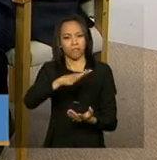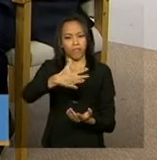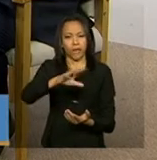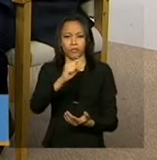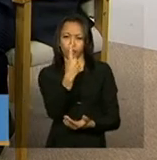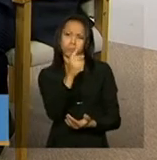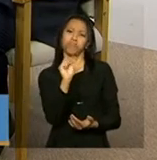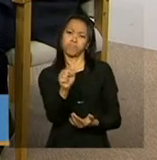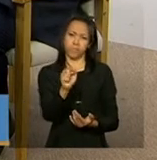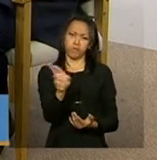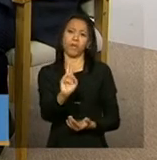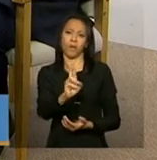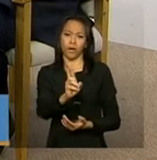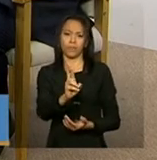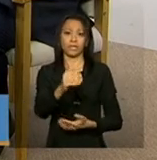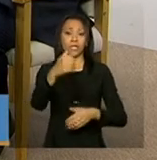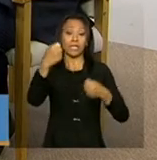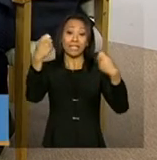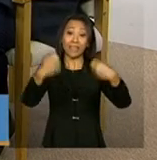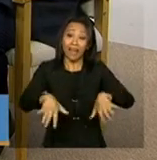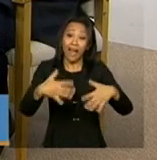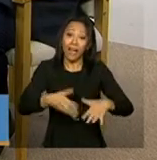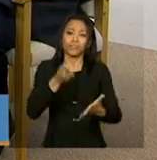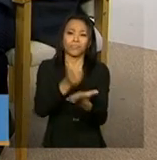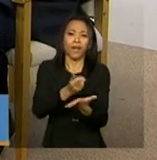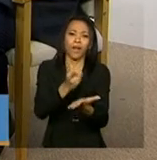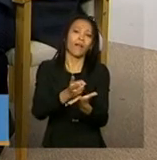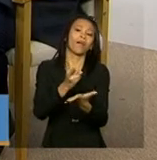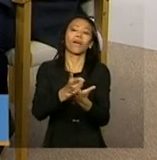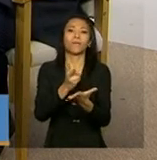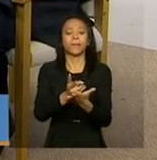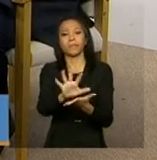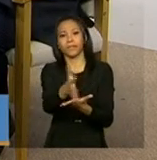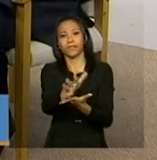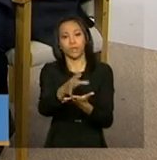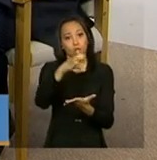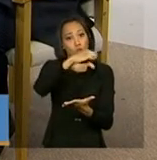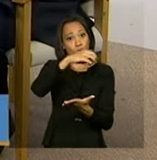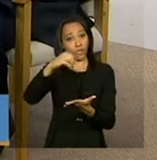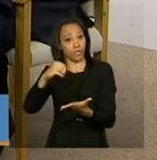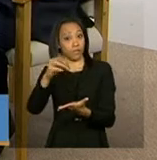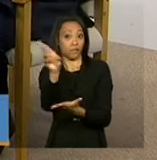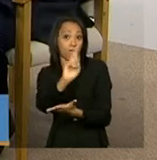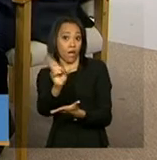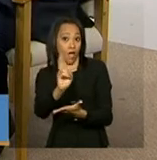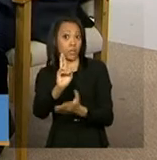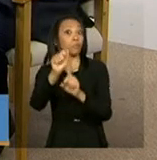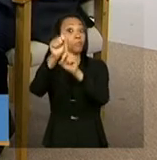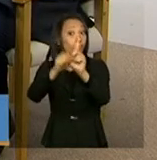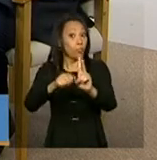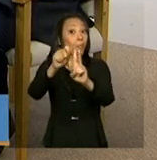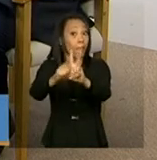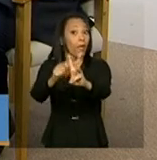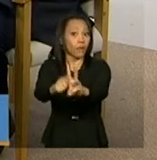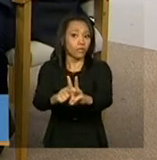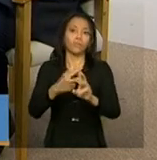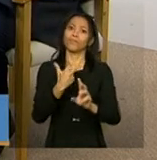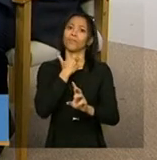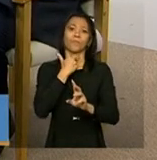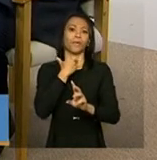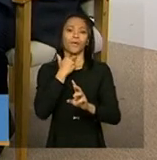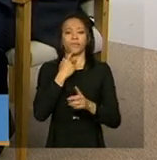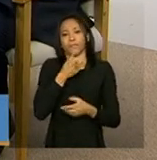mil reais e tem despesas fixas ali em torno de 900 reais por mês, ele não pode fazer uma